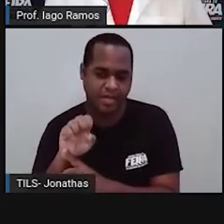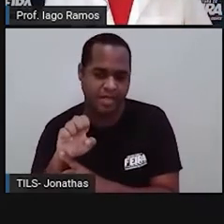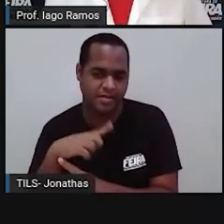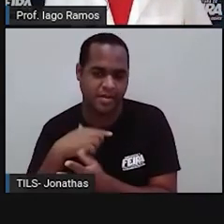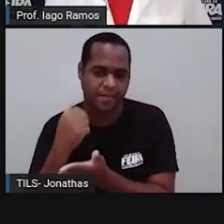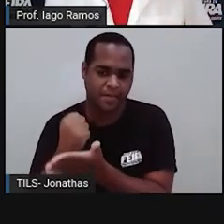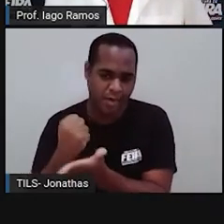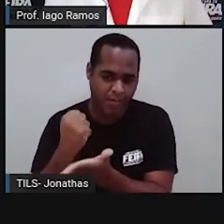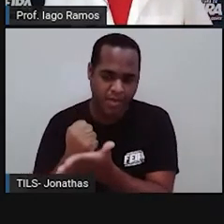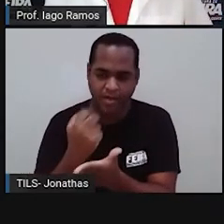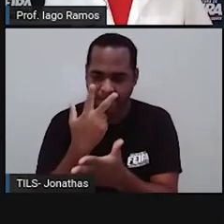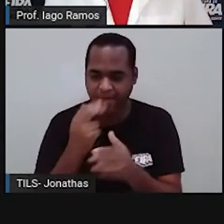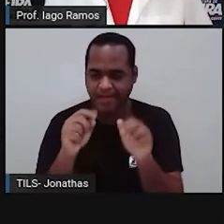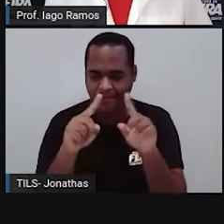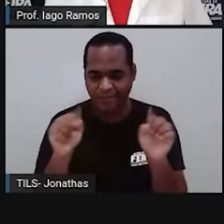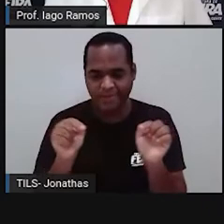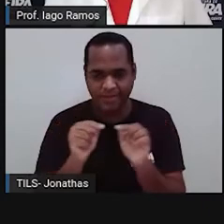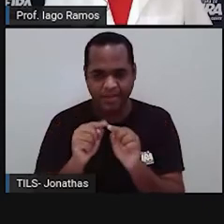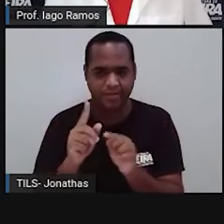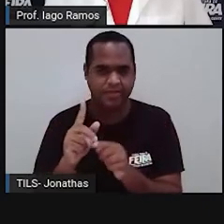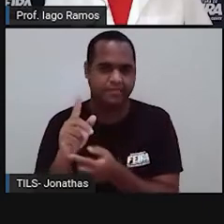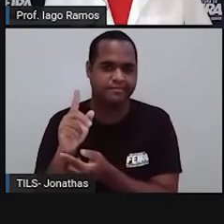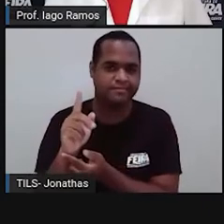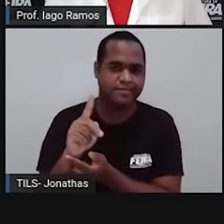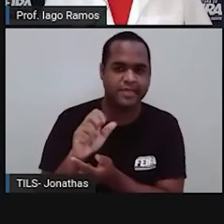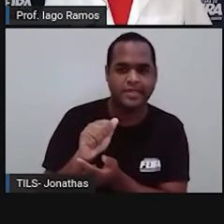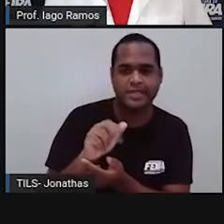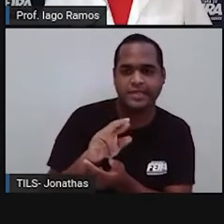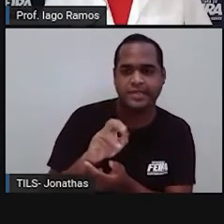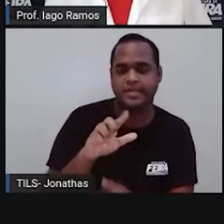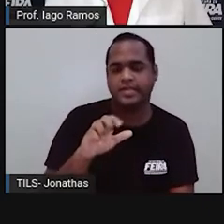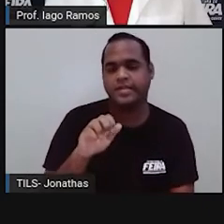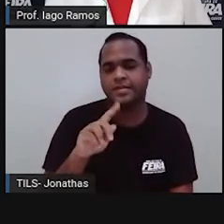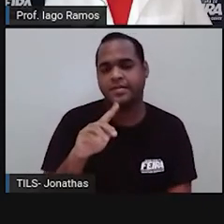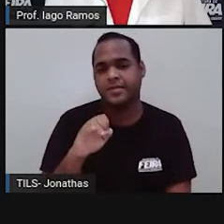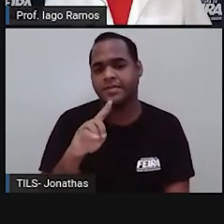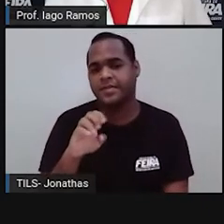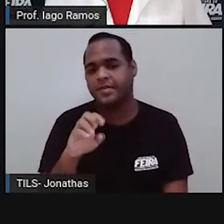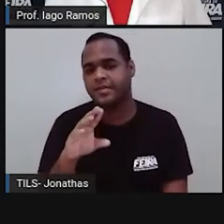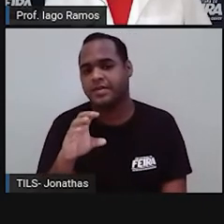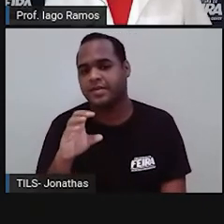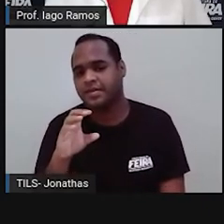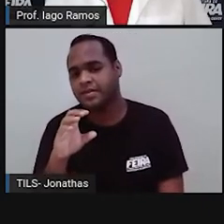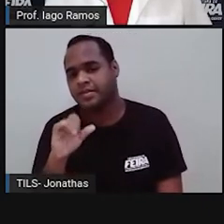é um quadrado. Paralelepípedo. Cilindro.